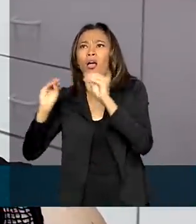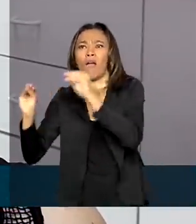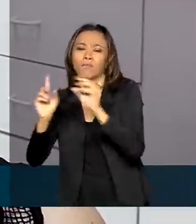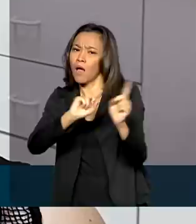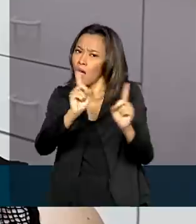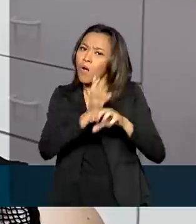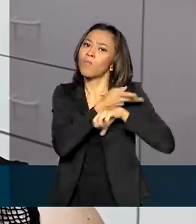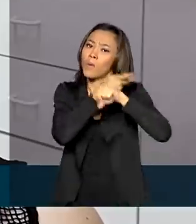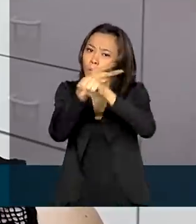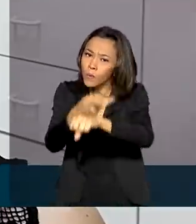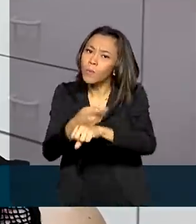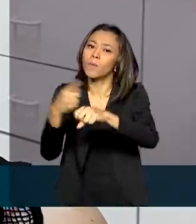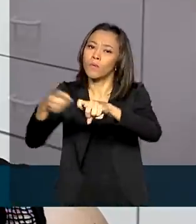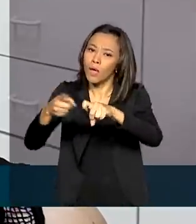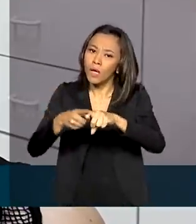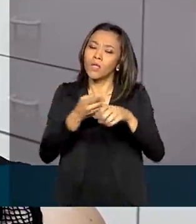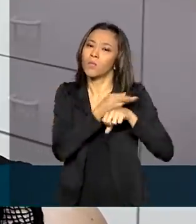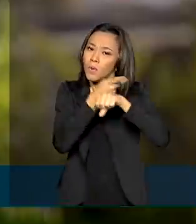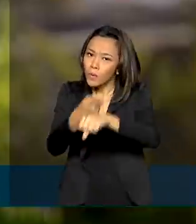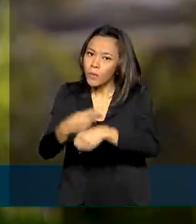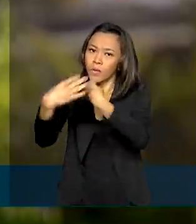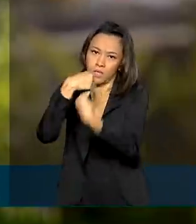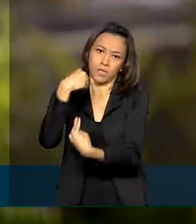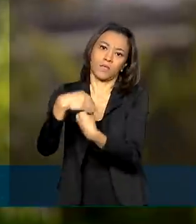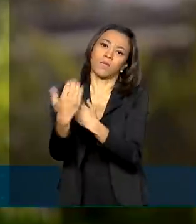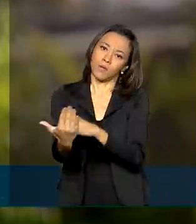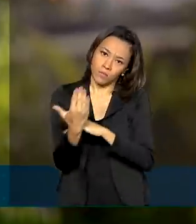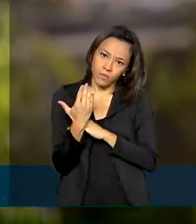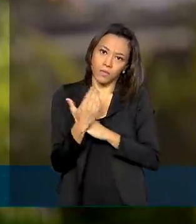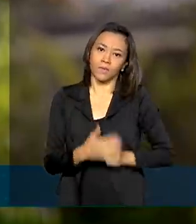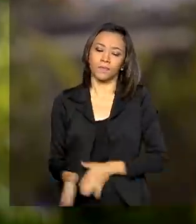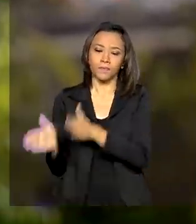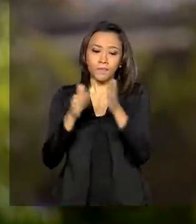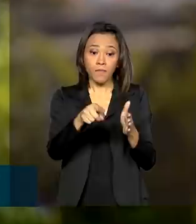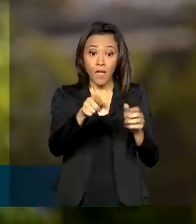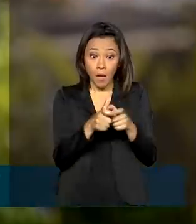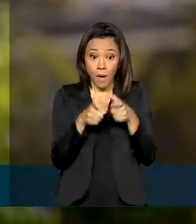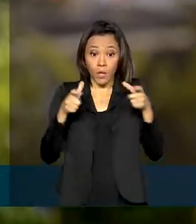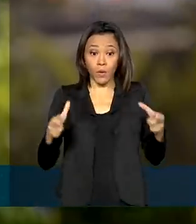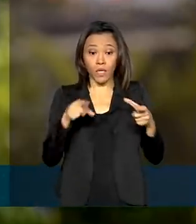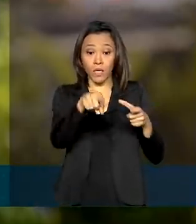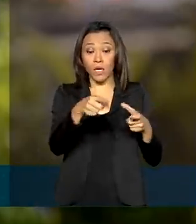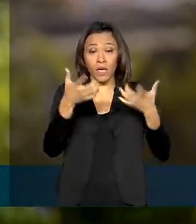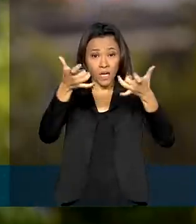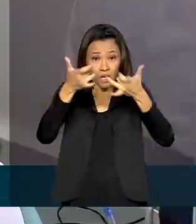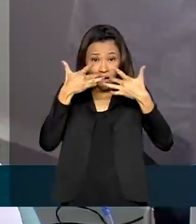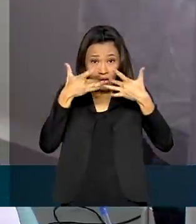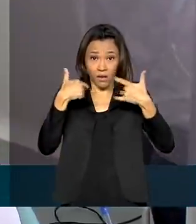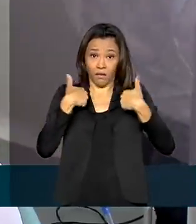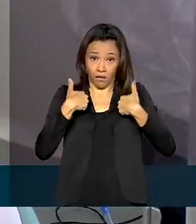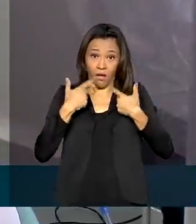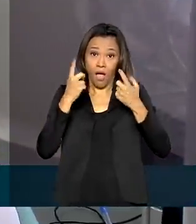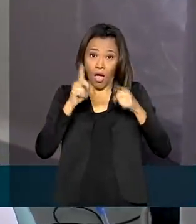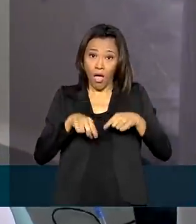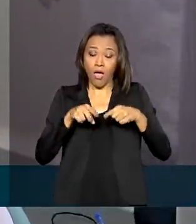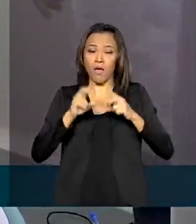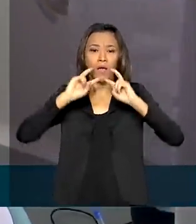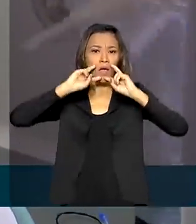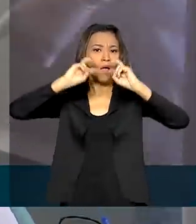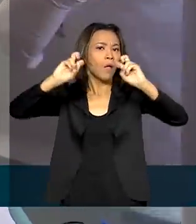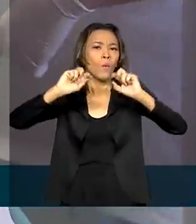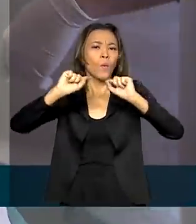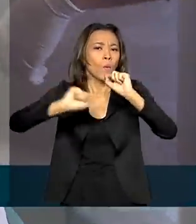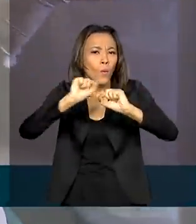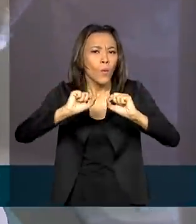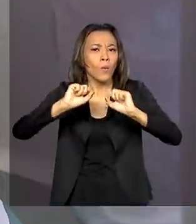A maior parte dos casos de tumores malignos é diagnosticada